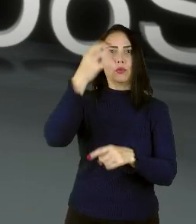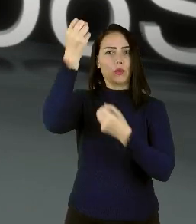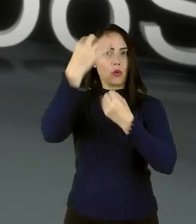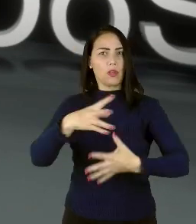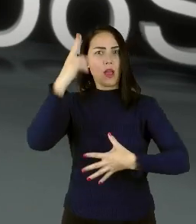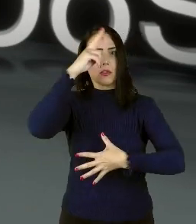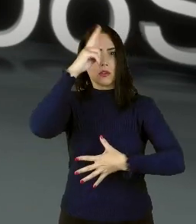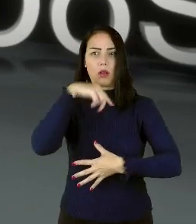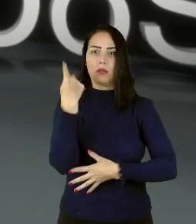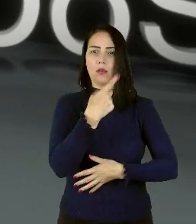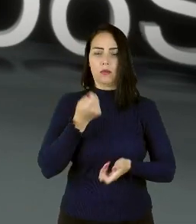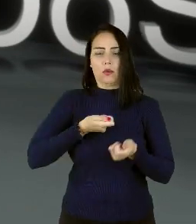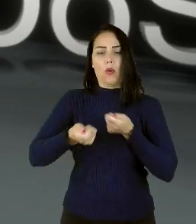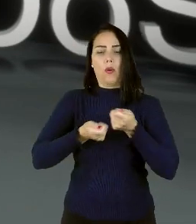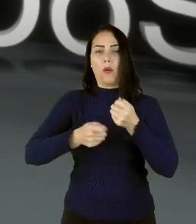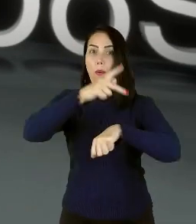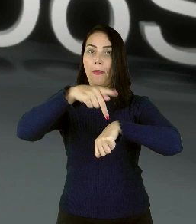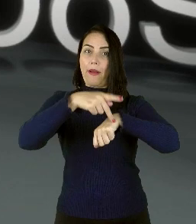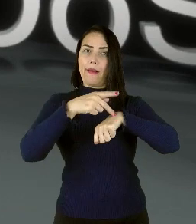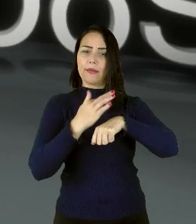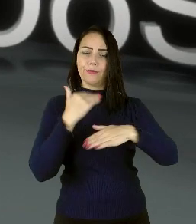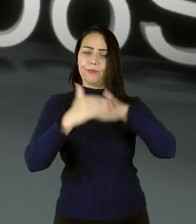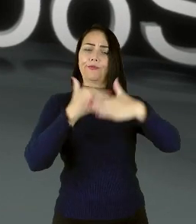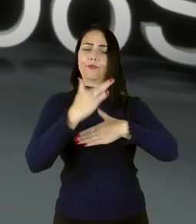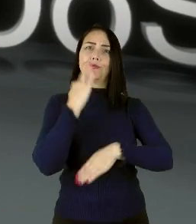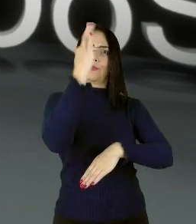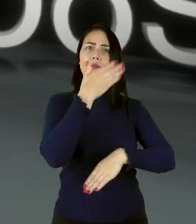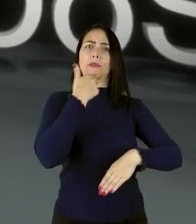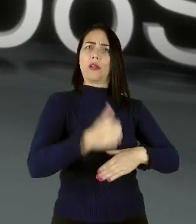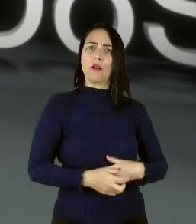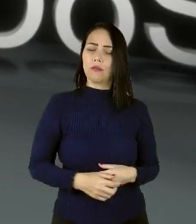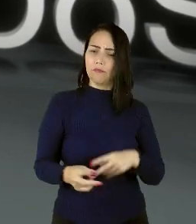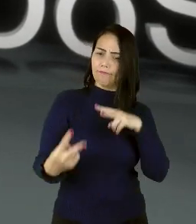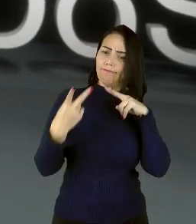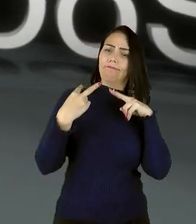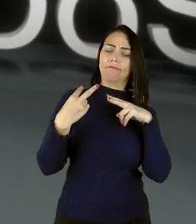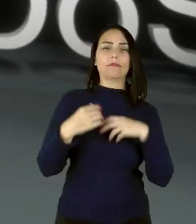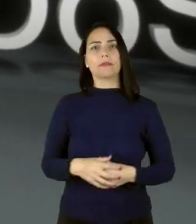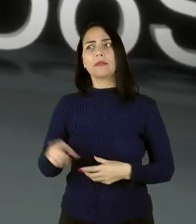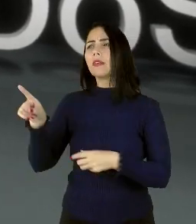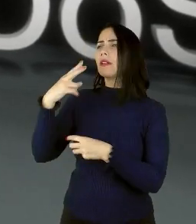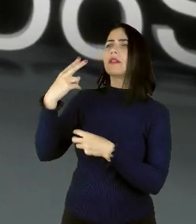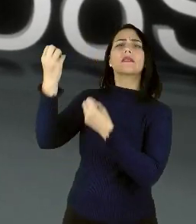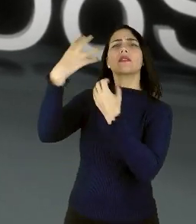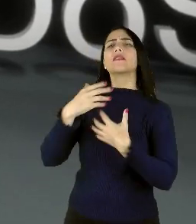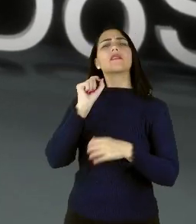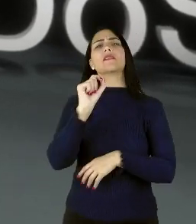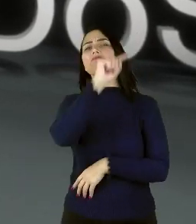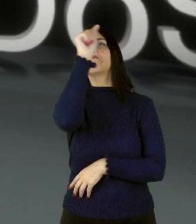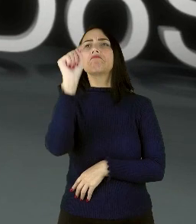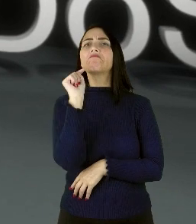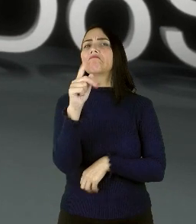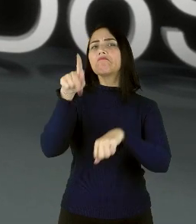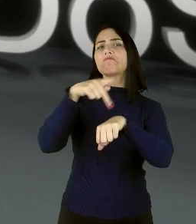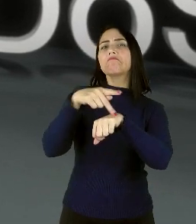que estamos no controle do país e construindo um futuro melhor. Olhando para mim, disse Que país melhor?